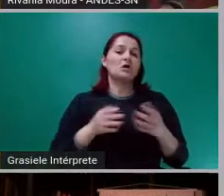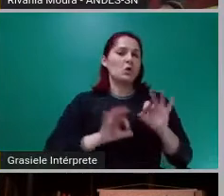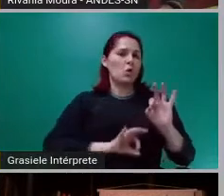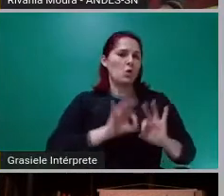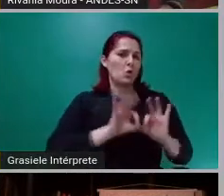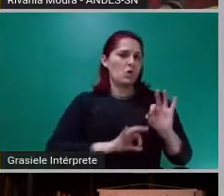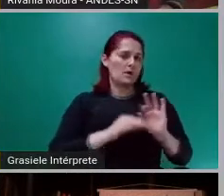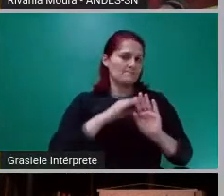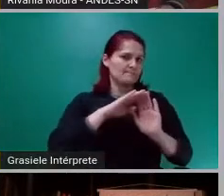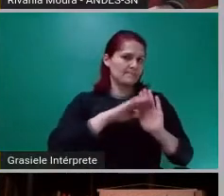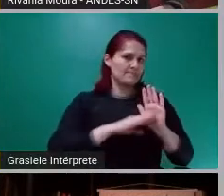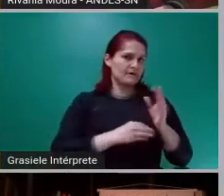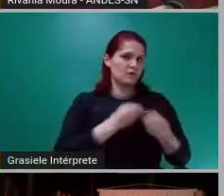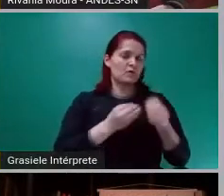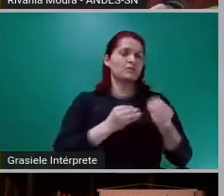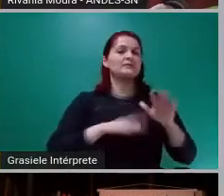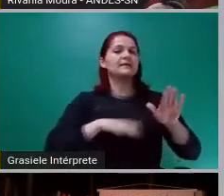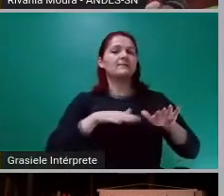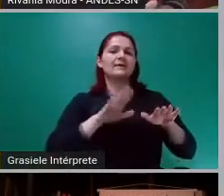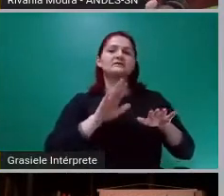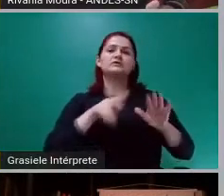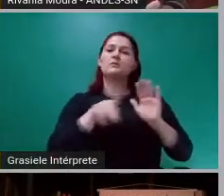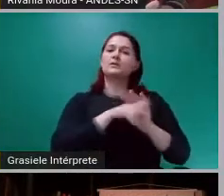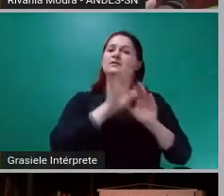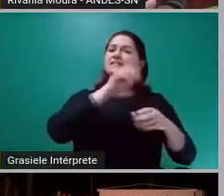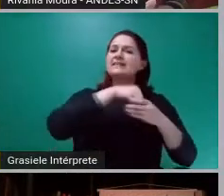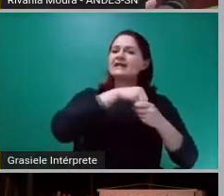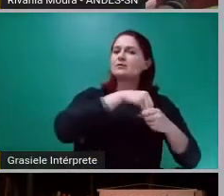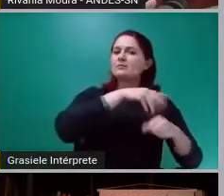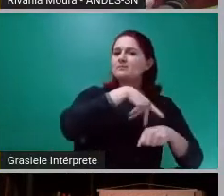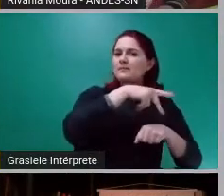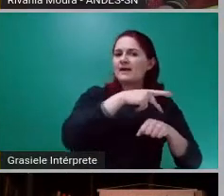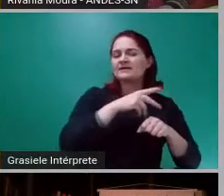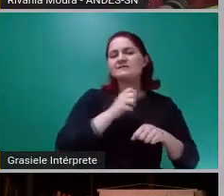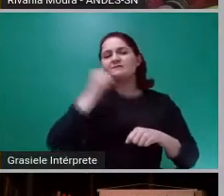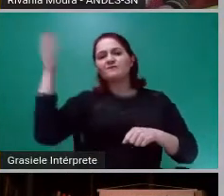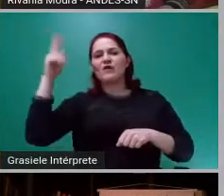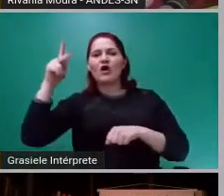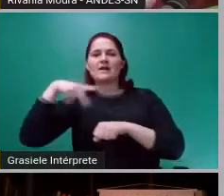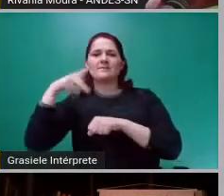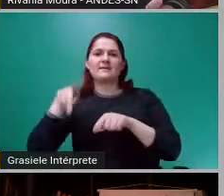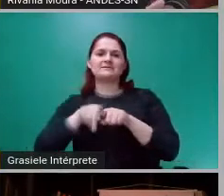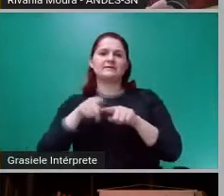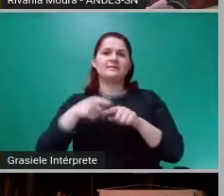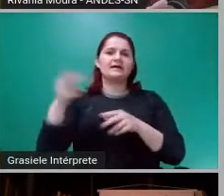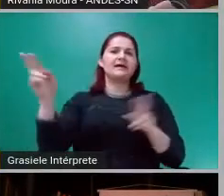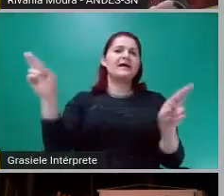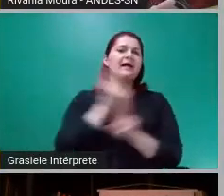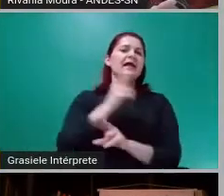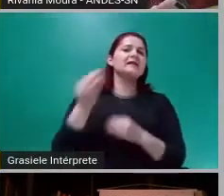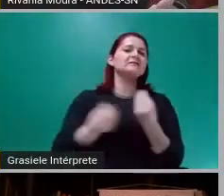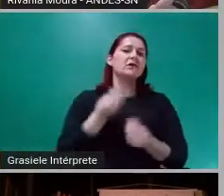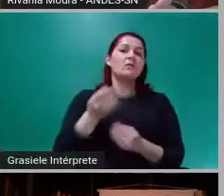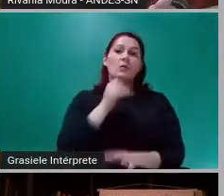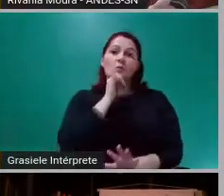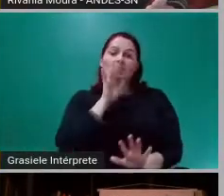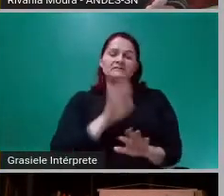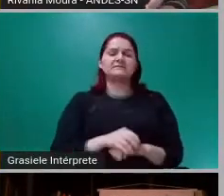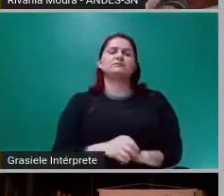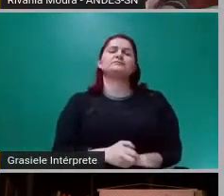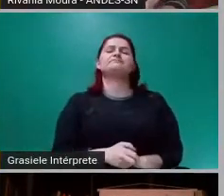nacionais e os internacionais muda. Vou dar um exemplo. Claro. Se eu fizer uma desvalorização